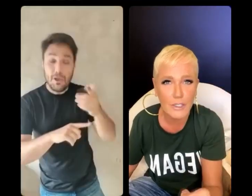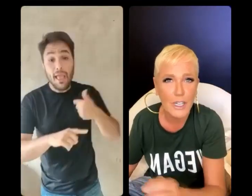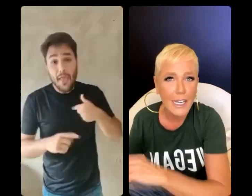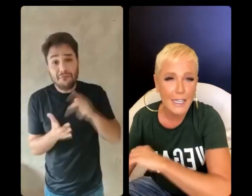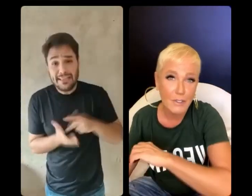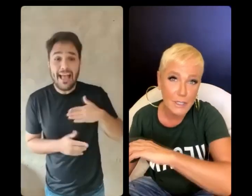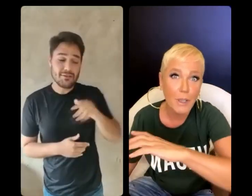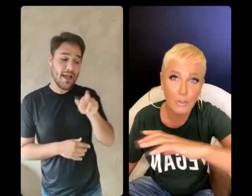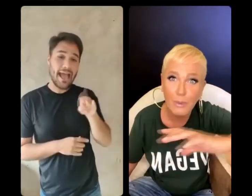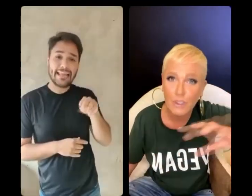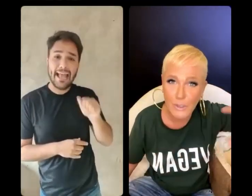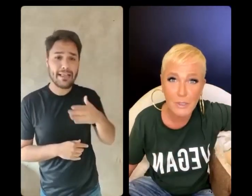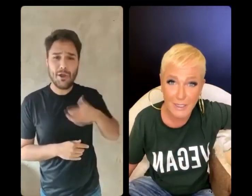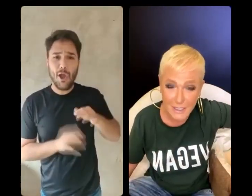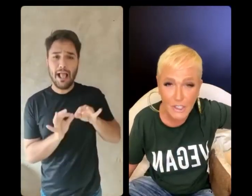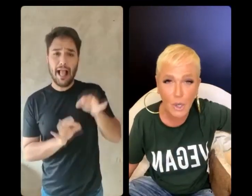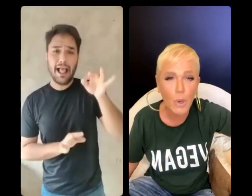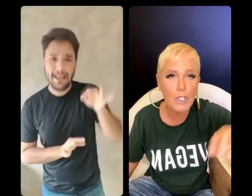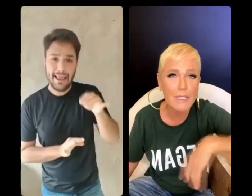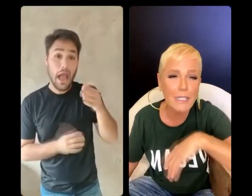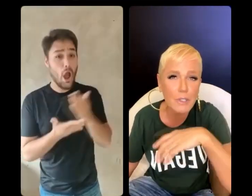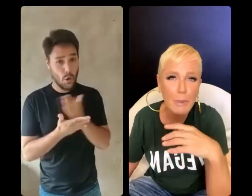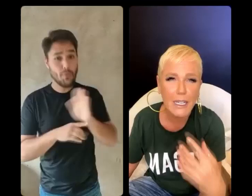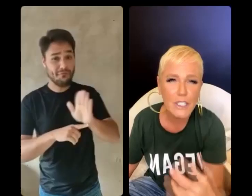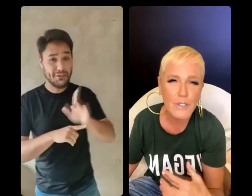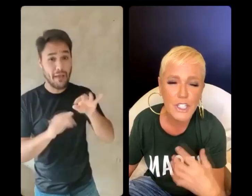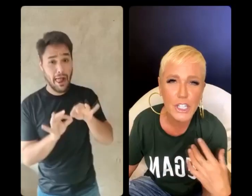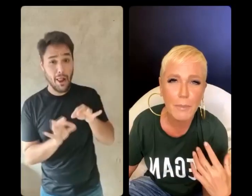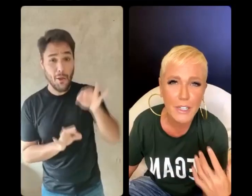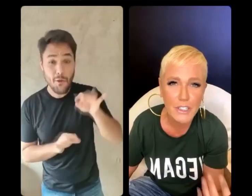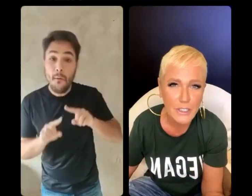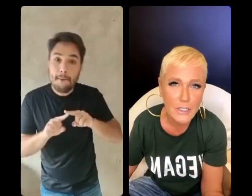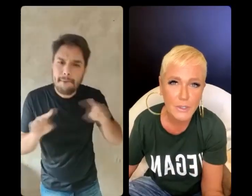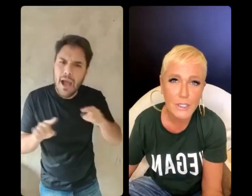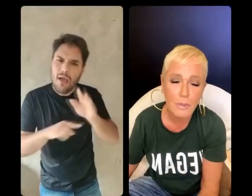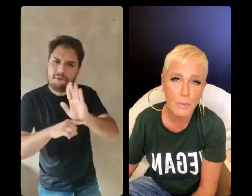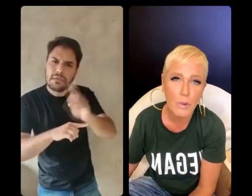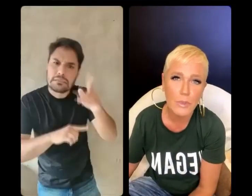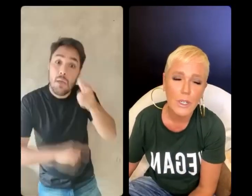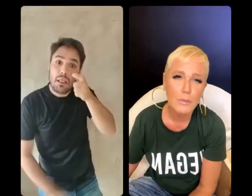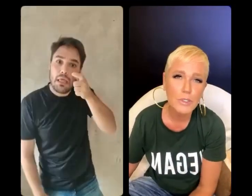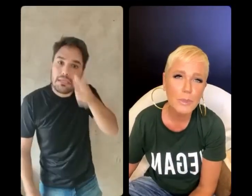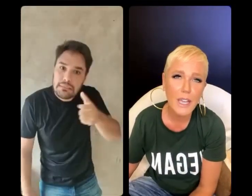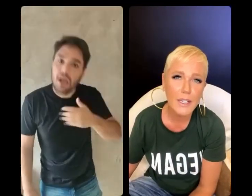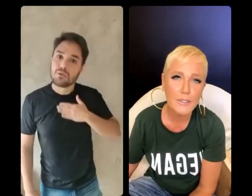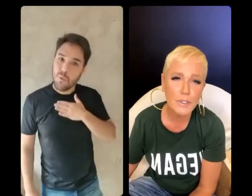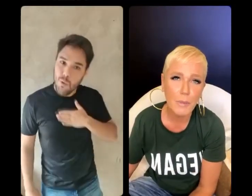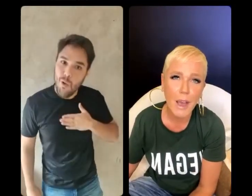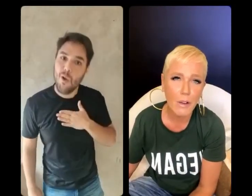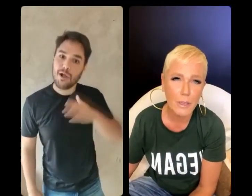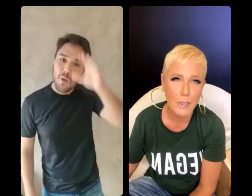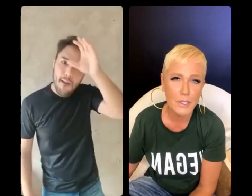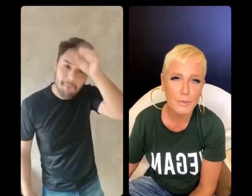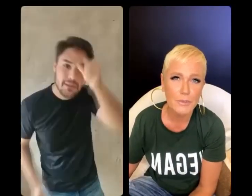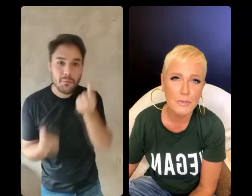longas, e você bota algumas coisas bastante longas, mas é tão explicativo! E a aprende tanto e é tão bom! muito obrigada, viu?